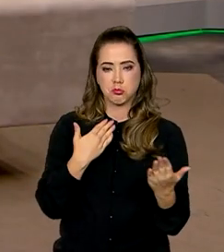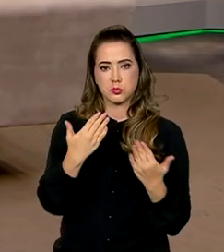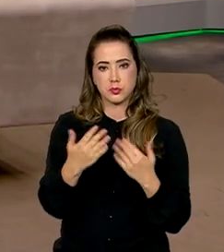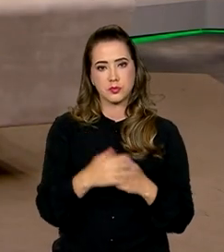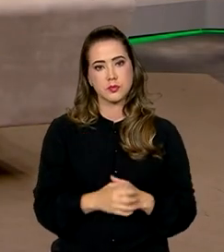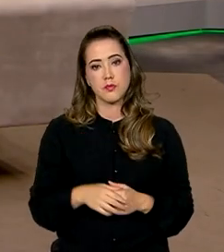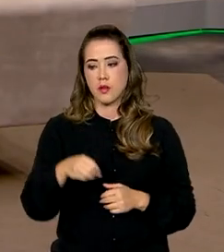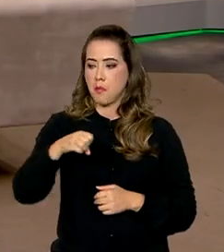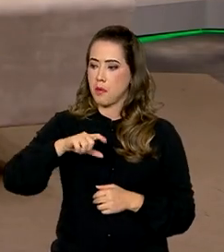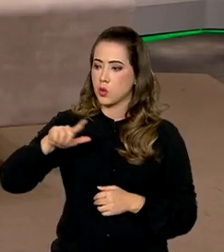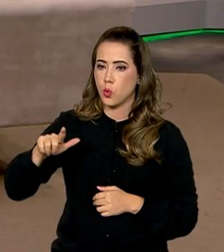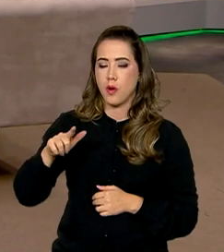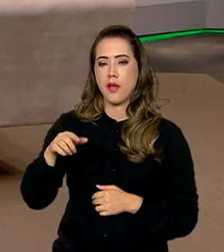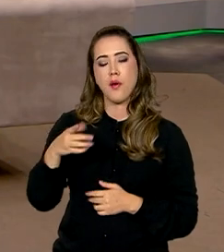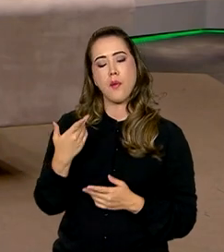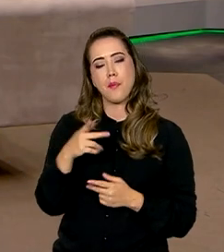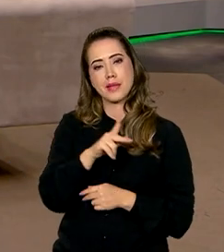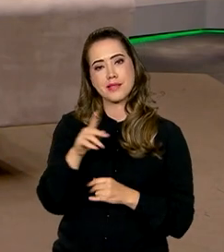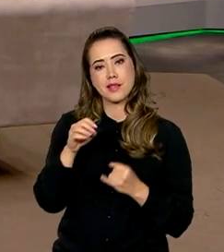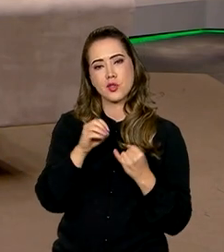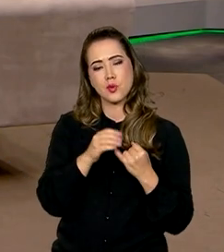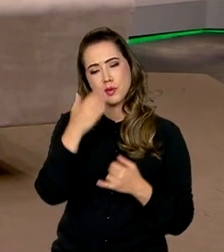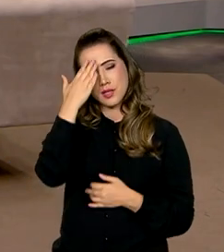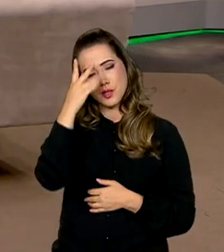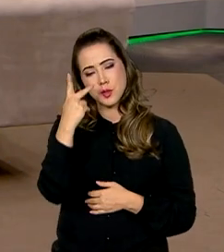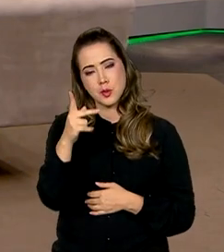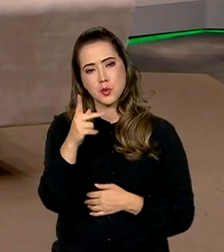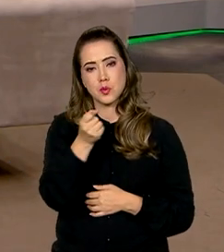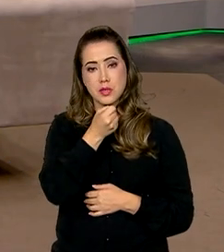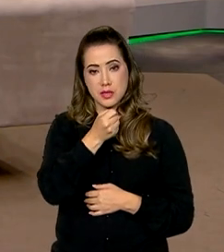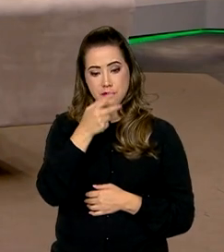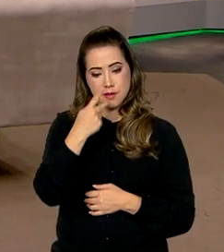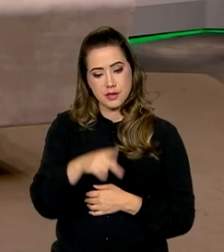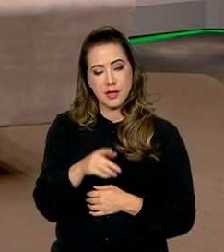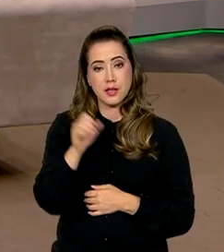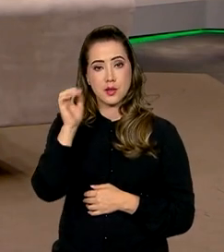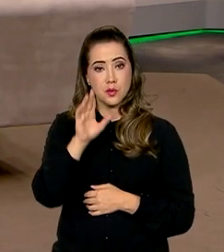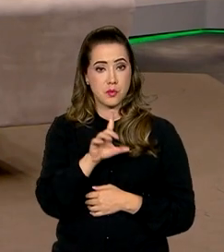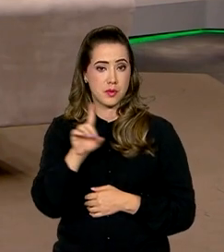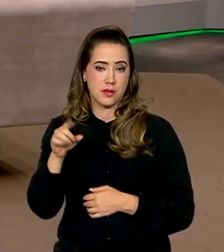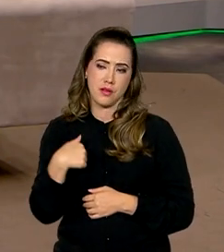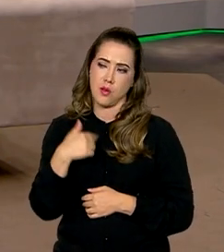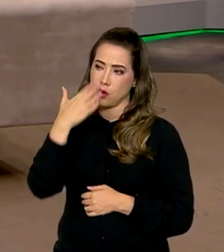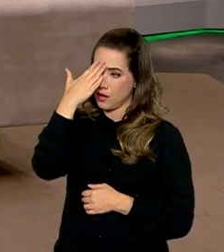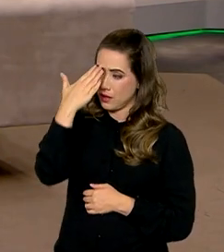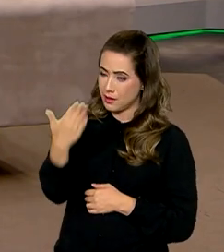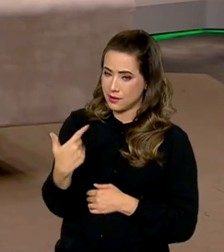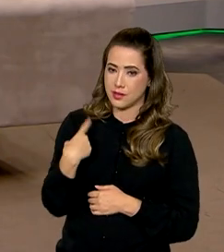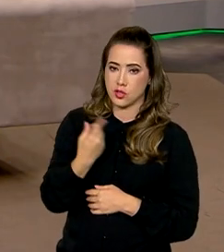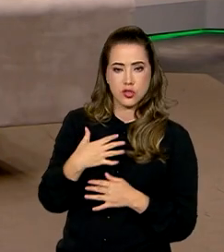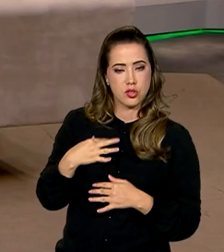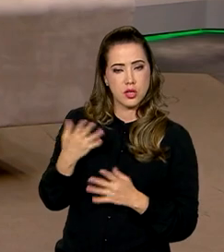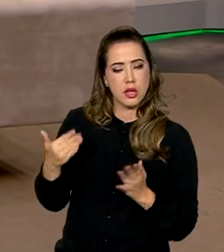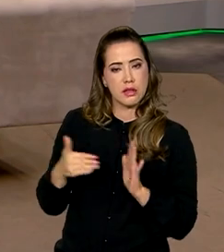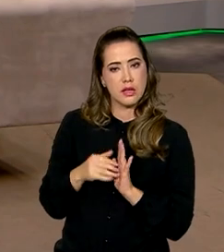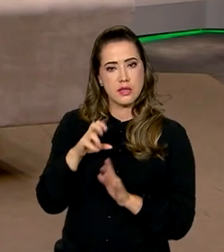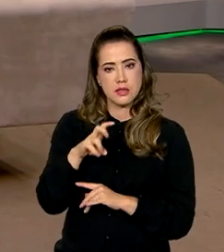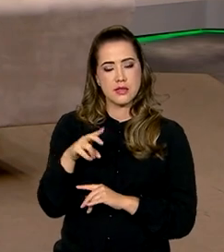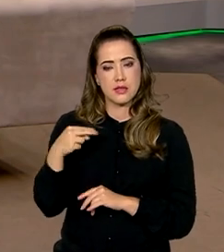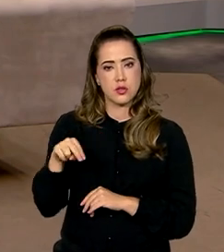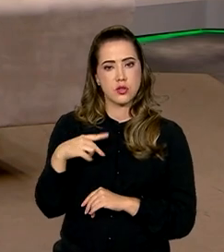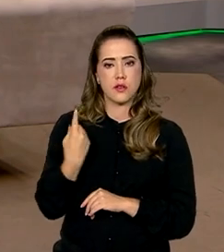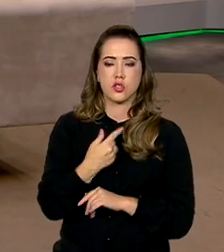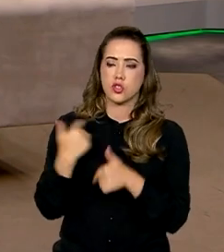Manuel Palacios, presidente do INEP, muito obrigado pela sua entrevista aqui ao Brasil em Dia. Eu que agradeço. Estamos à disposição daqui até 5 de novembro.